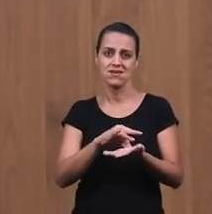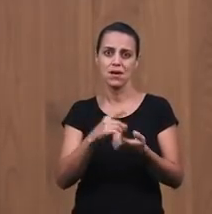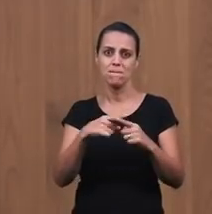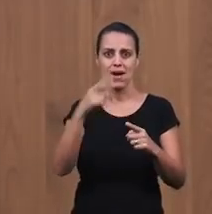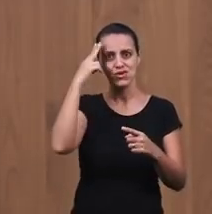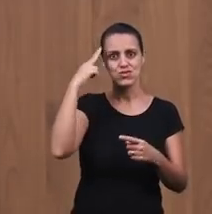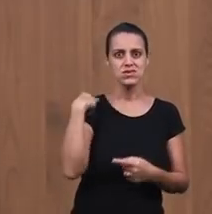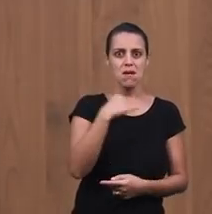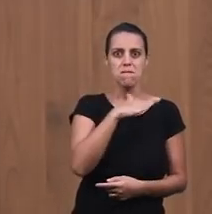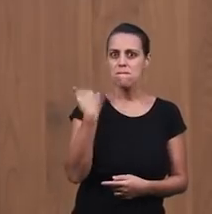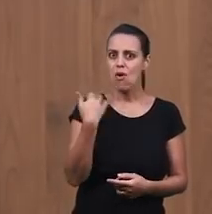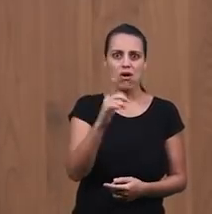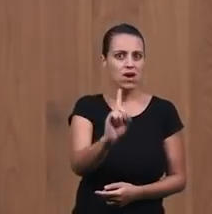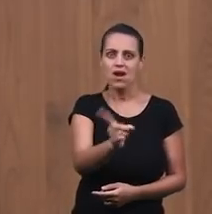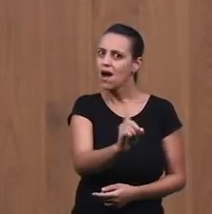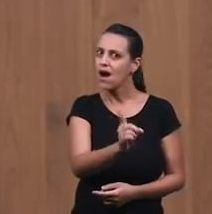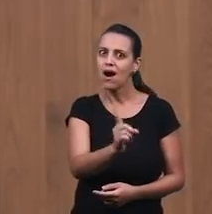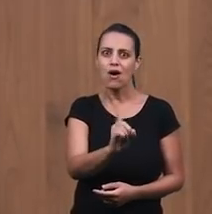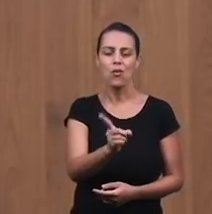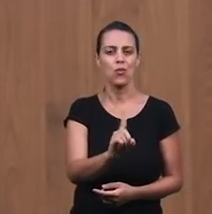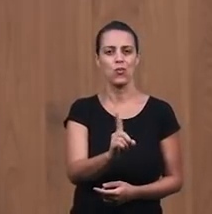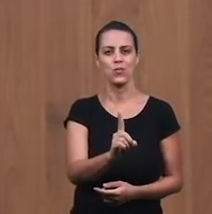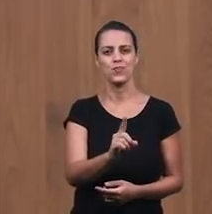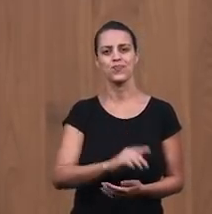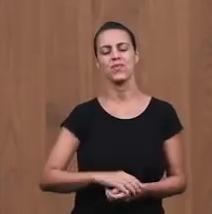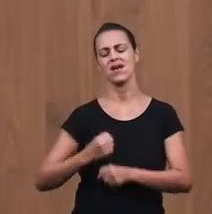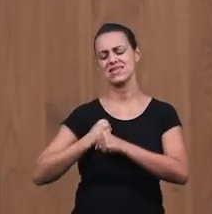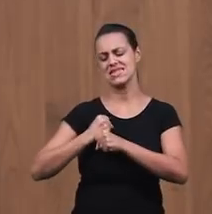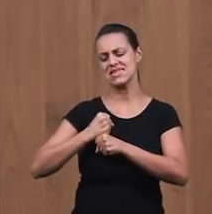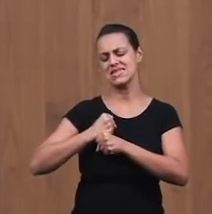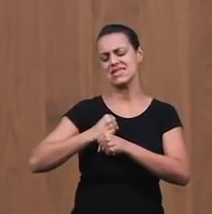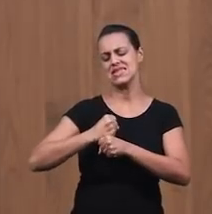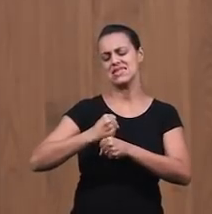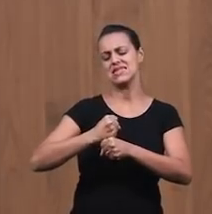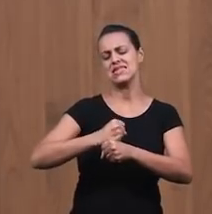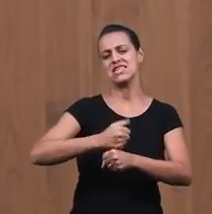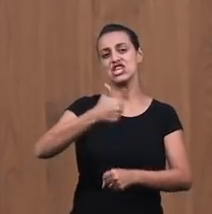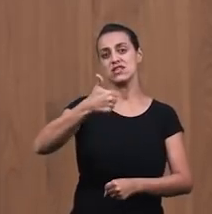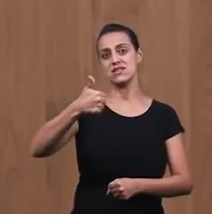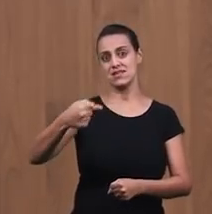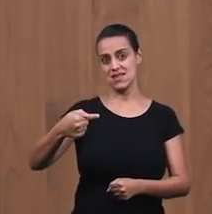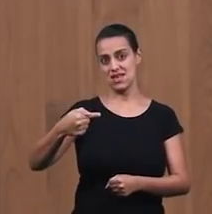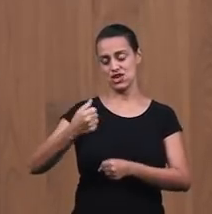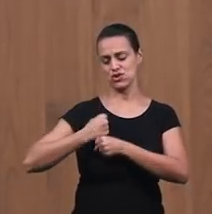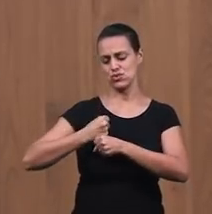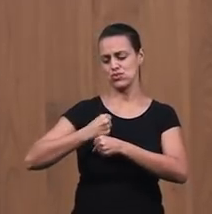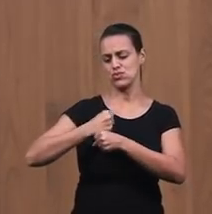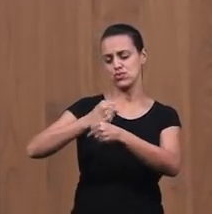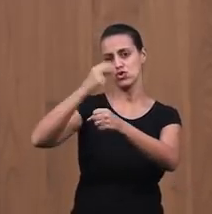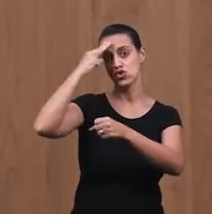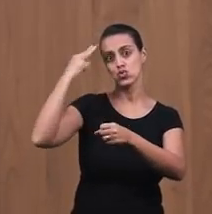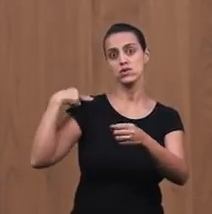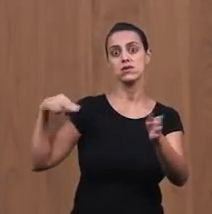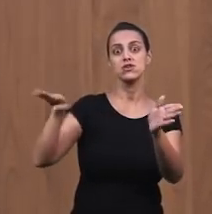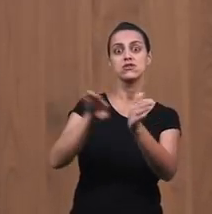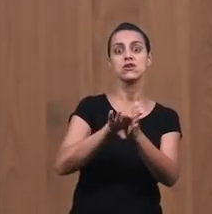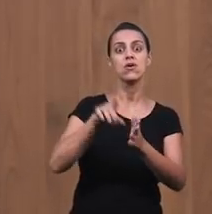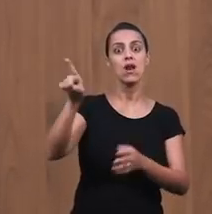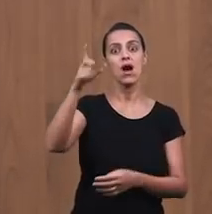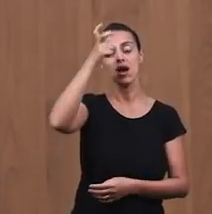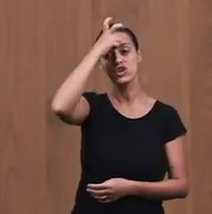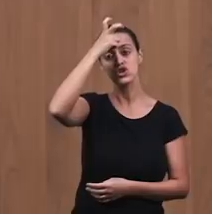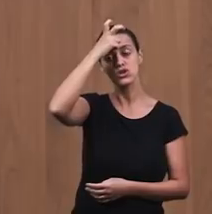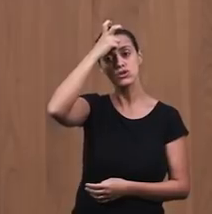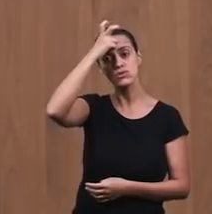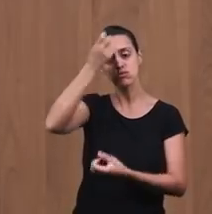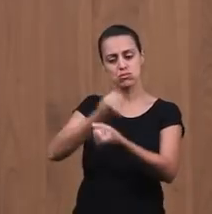morto Cerca de 17 anos José chegou ao Egito Para ser escravo Porque foi